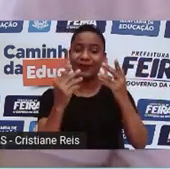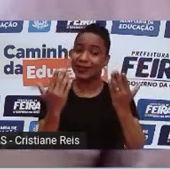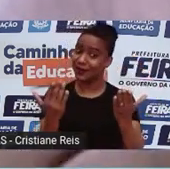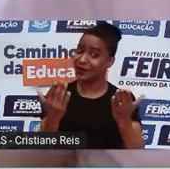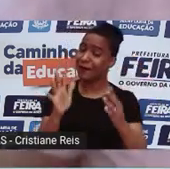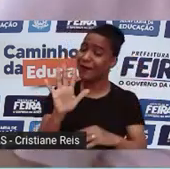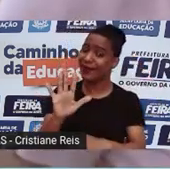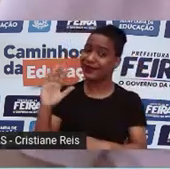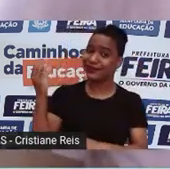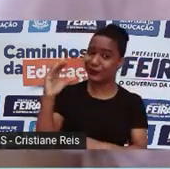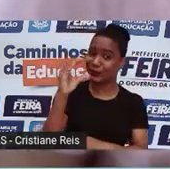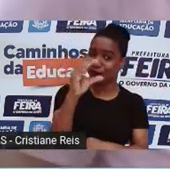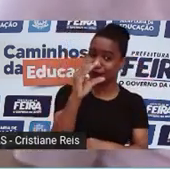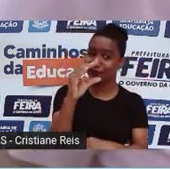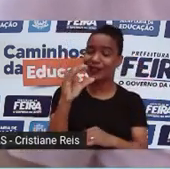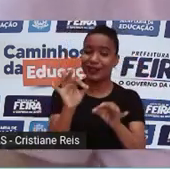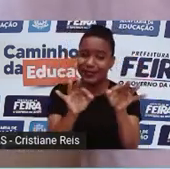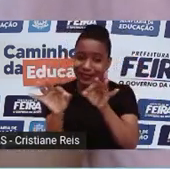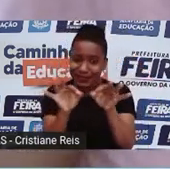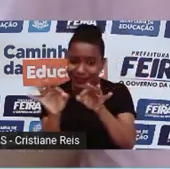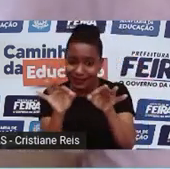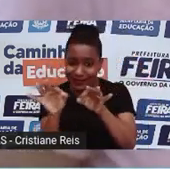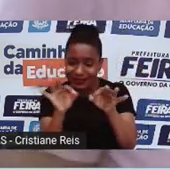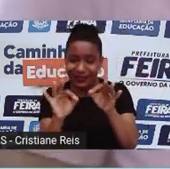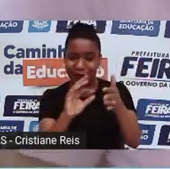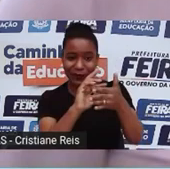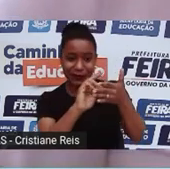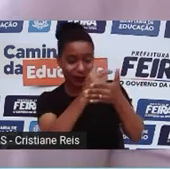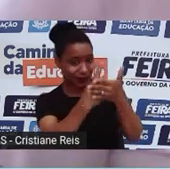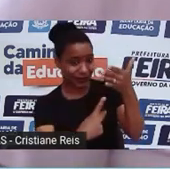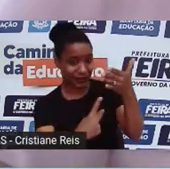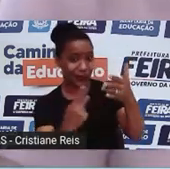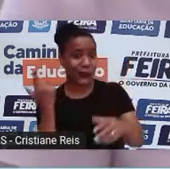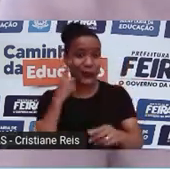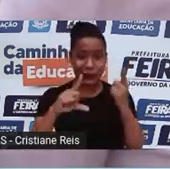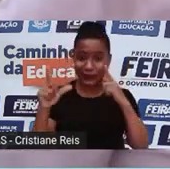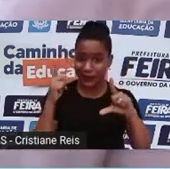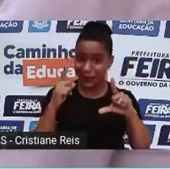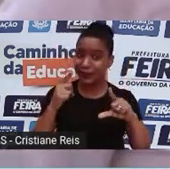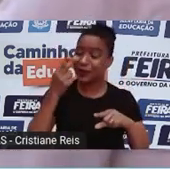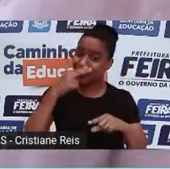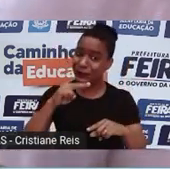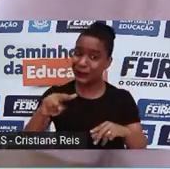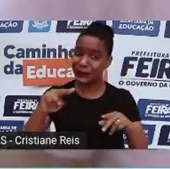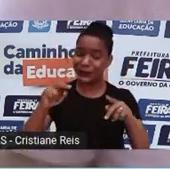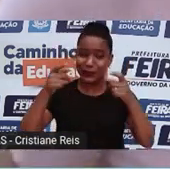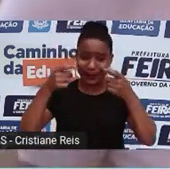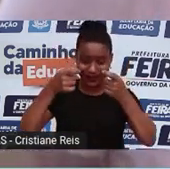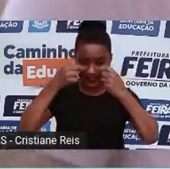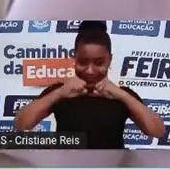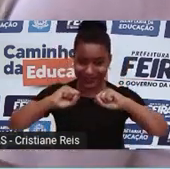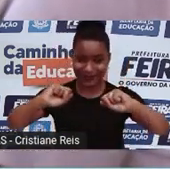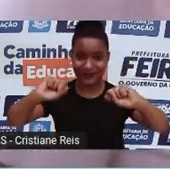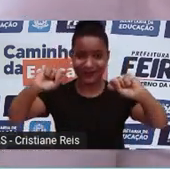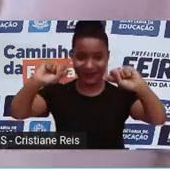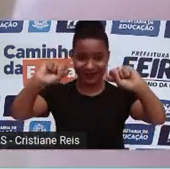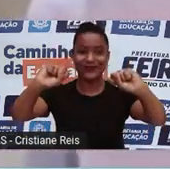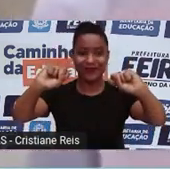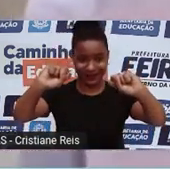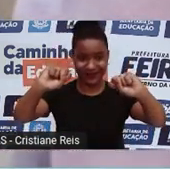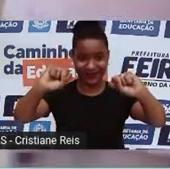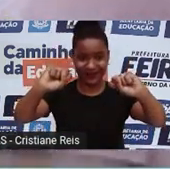a gente vai ter de novo um mamute andando na face da terra? Não exatamente. A gente vai ter um elefante